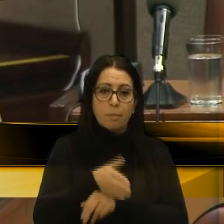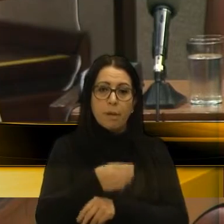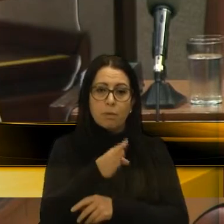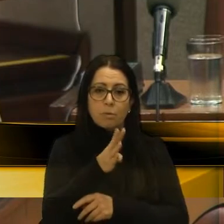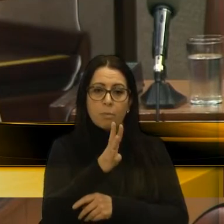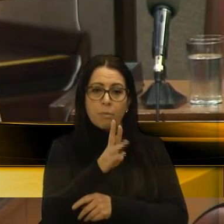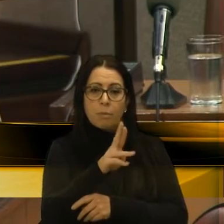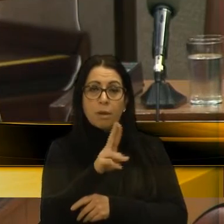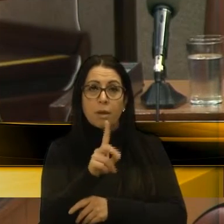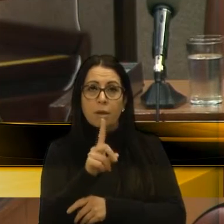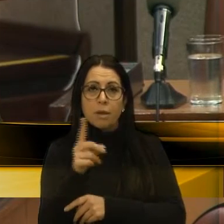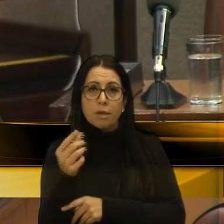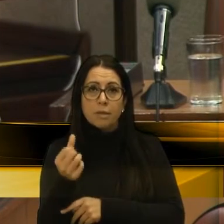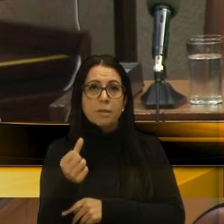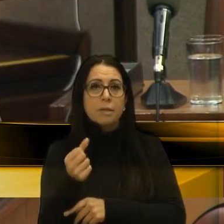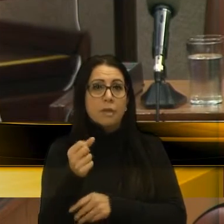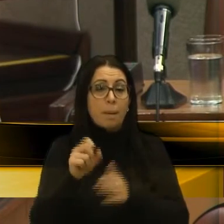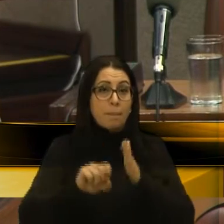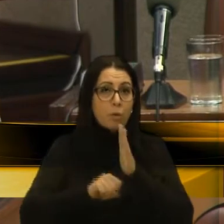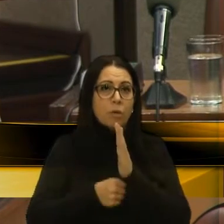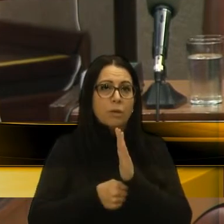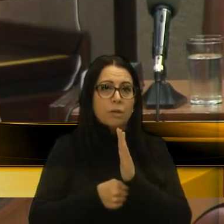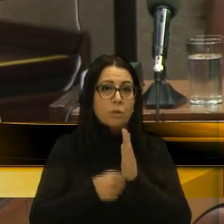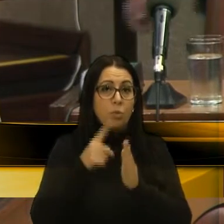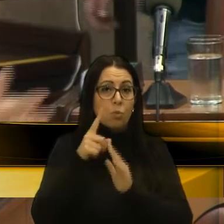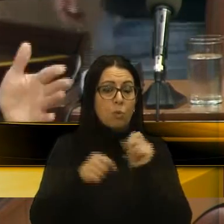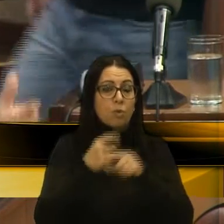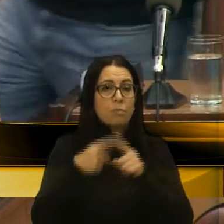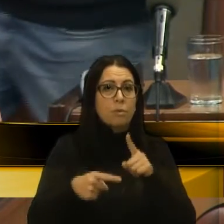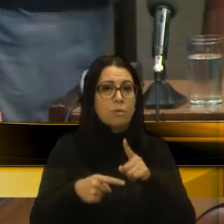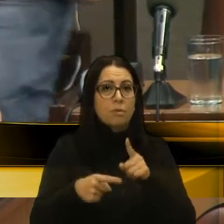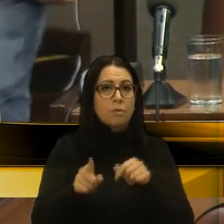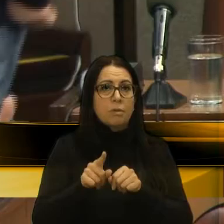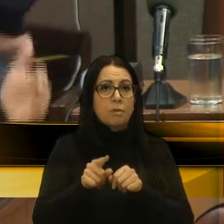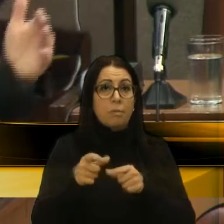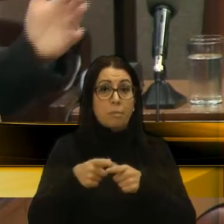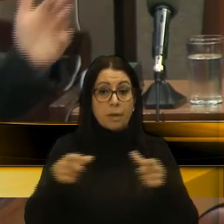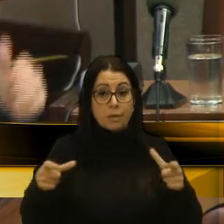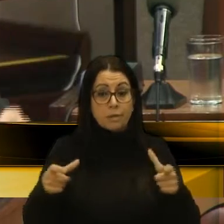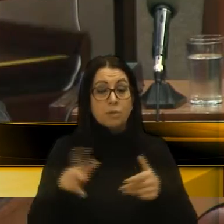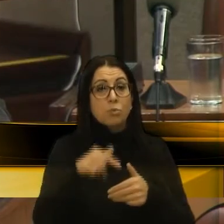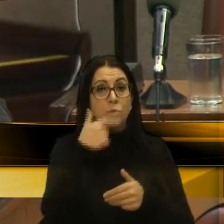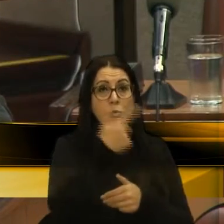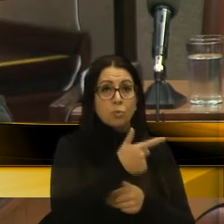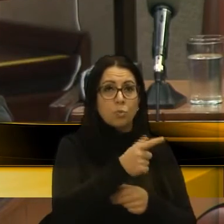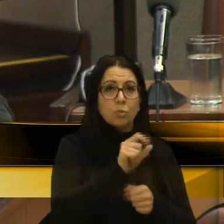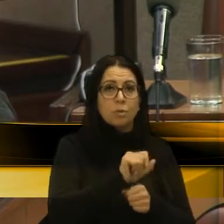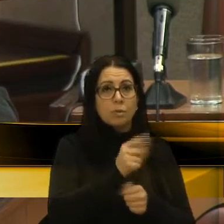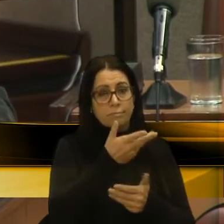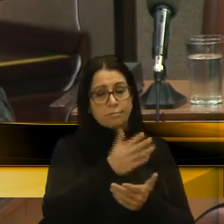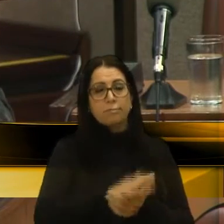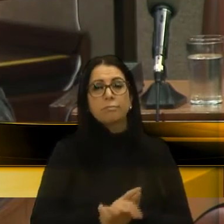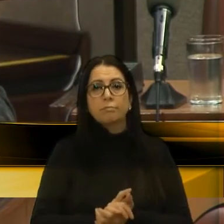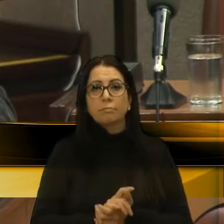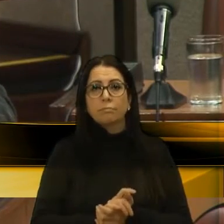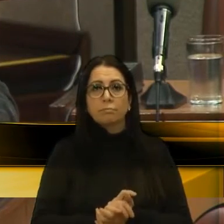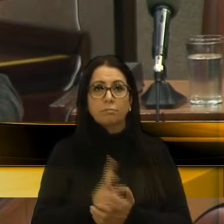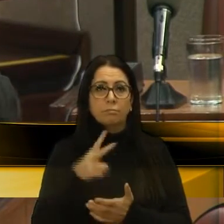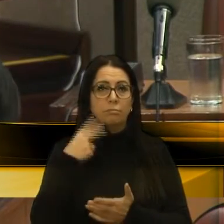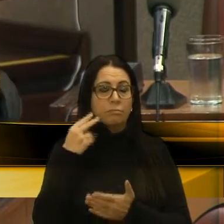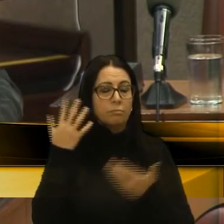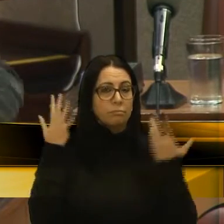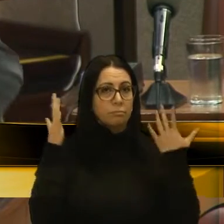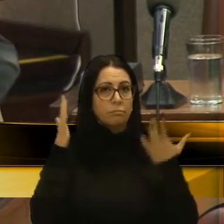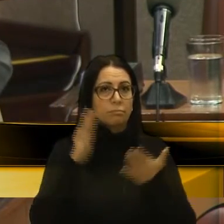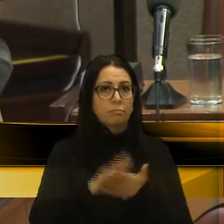bloqueada há um ano e meio, desde a reforma da BSN6, ampliação, e a outra está nessa situação. Agora, vereador, quero lhe